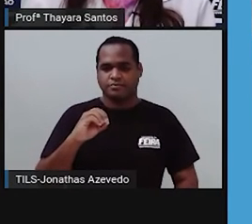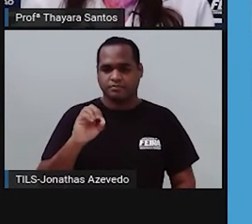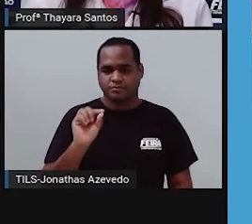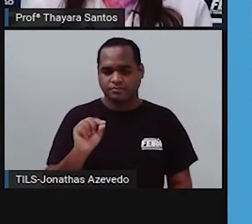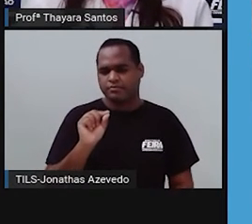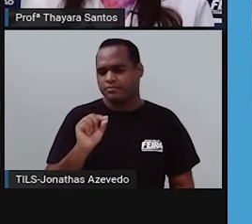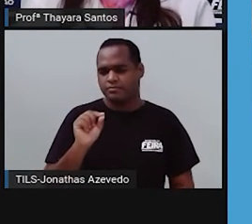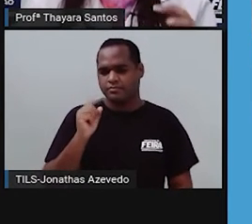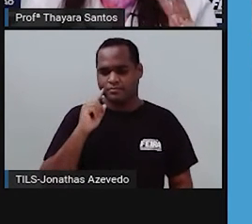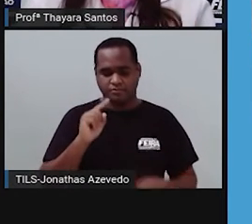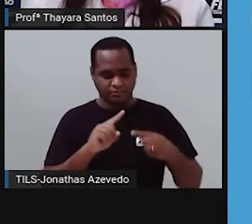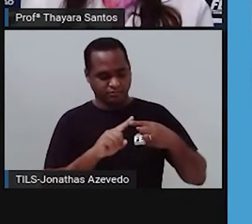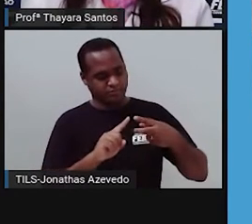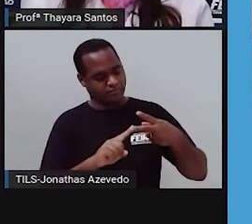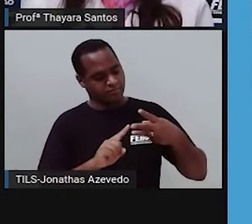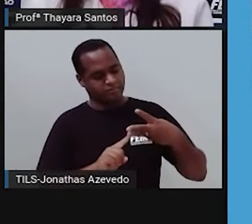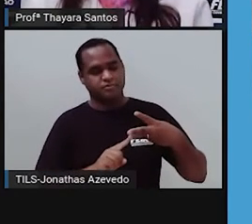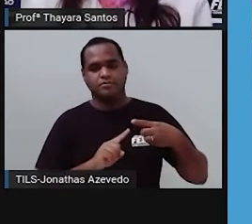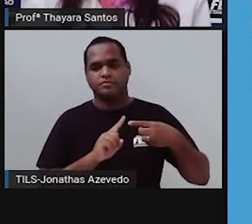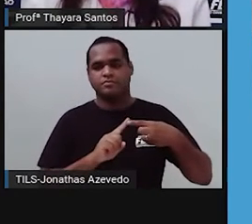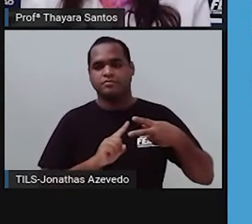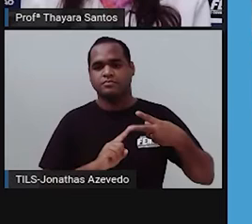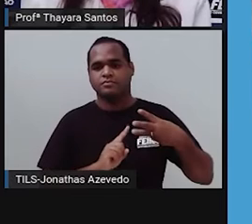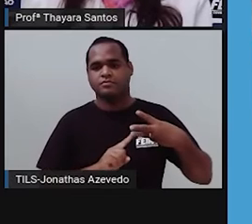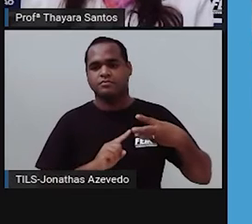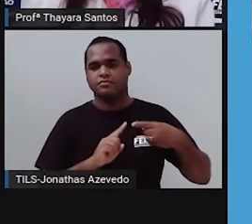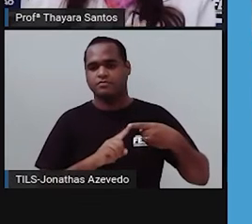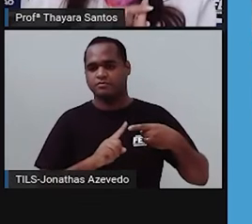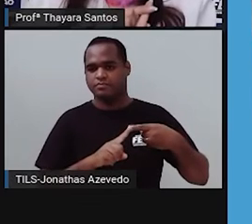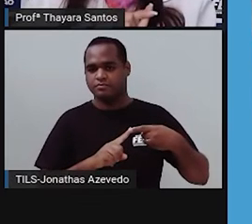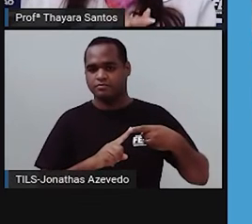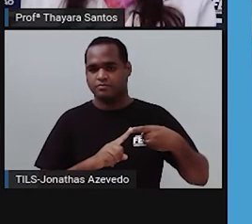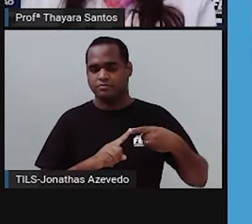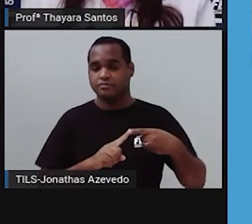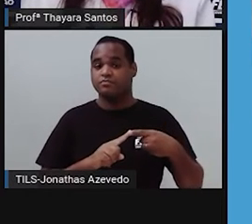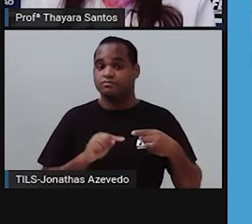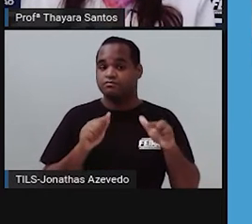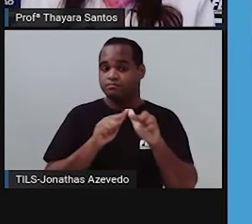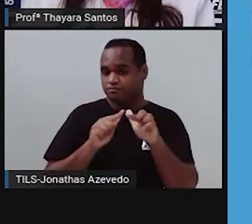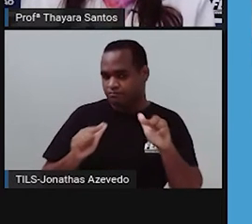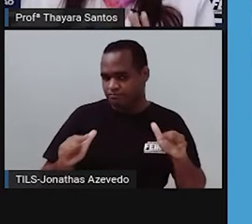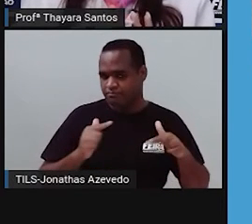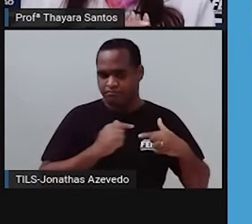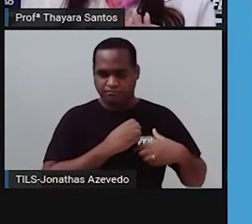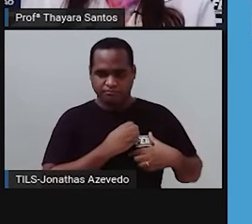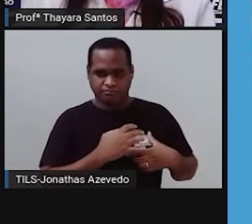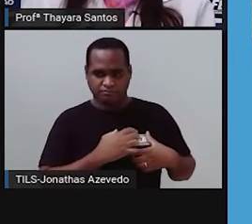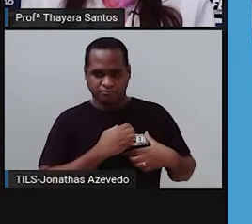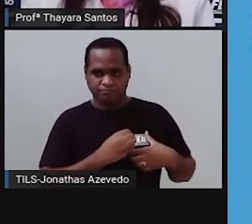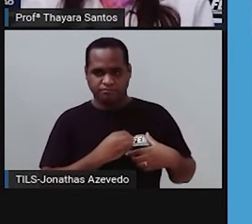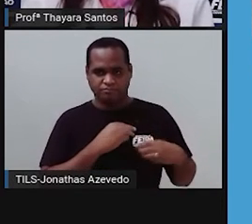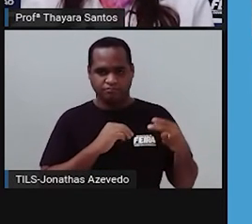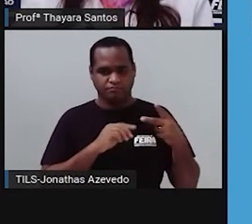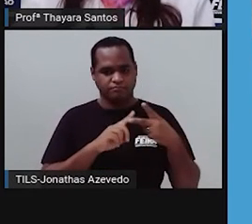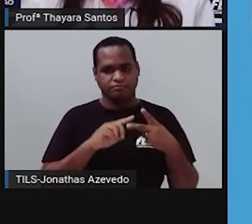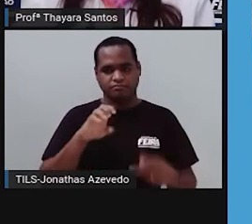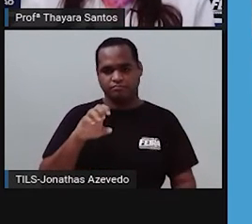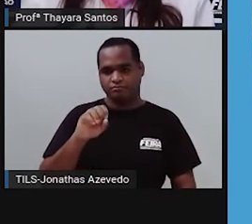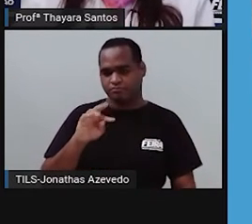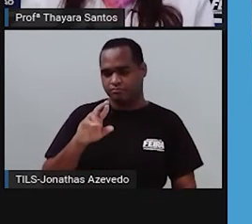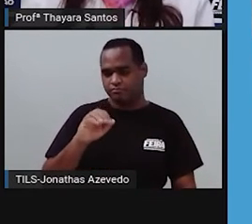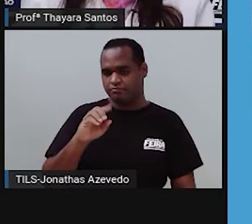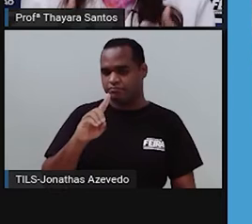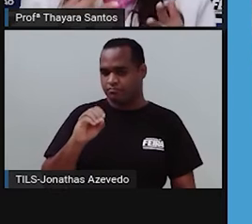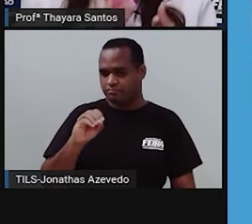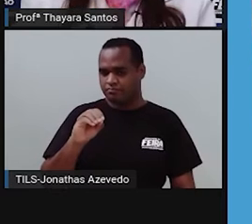ele está dividido em três tipos. A gente tem o tecido muscular liso, o tecido muscular estriado esquelético e